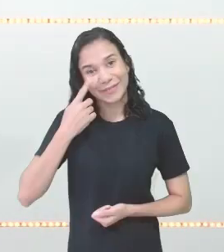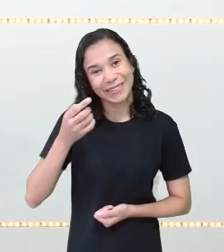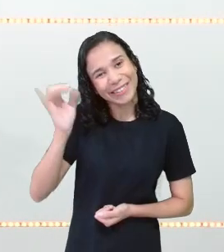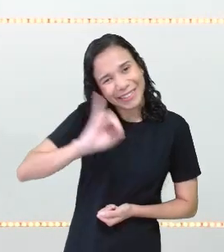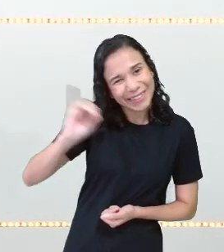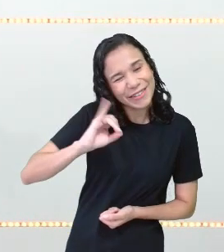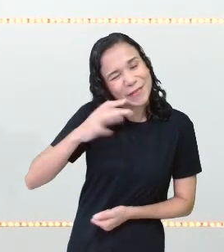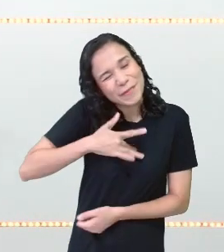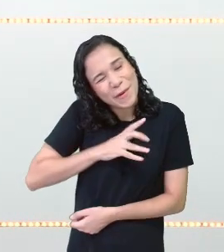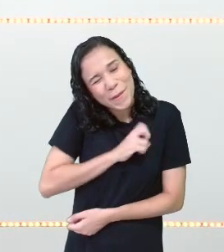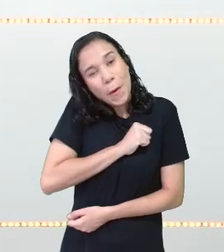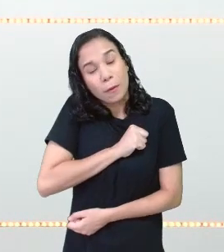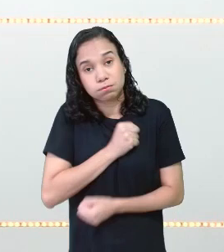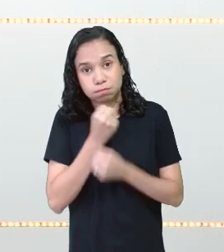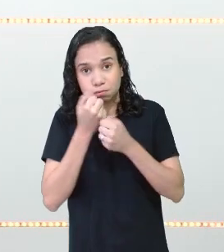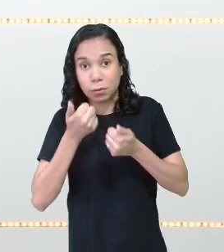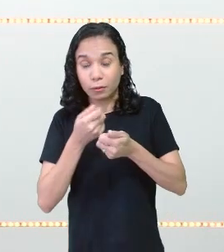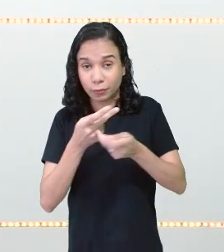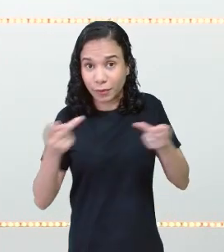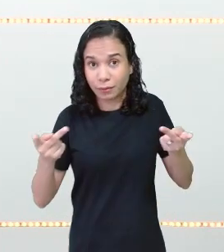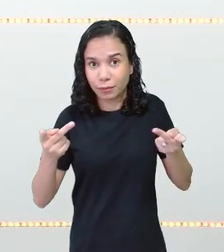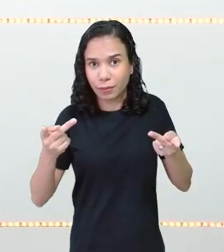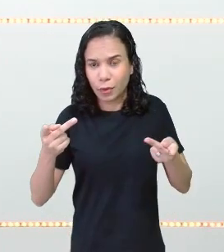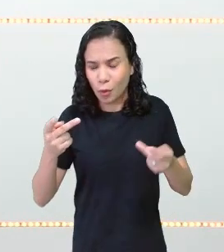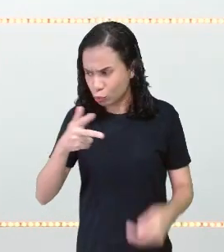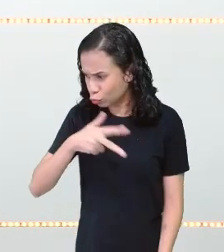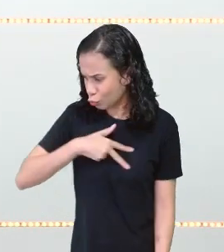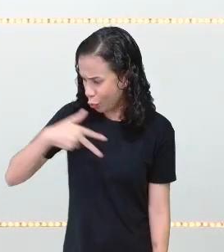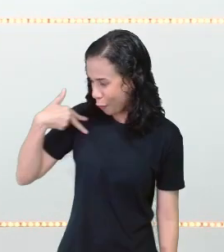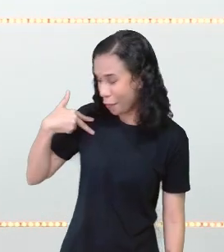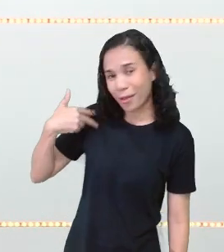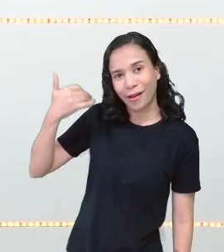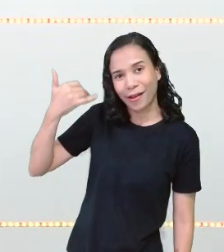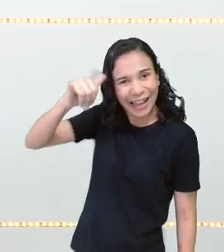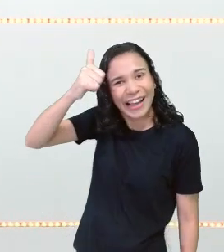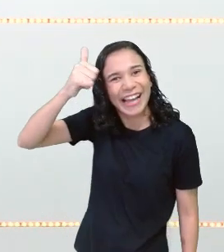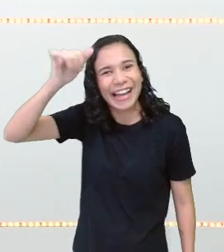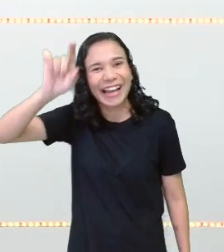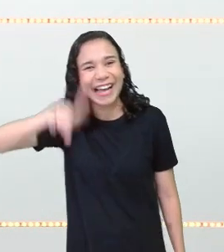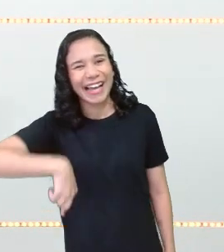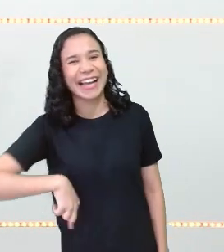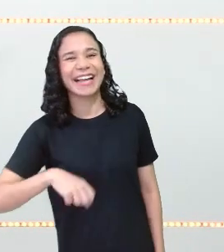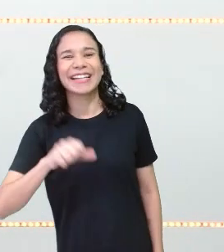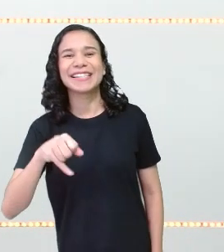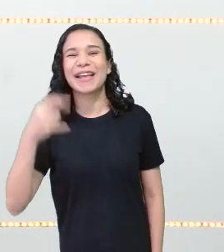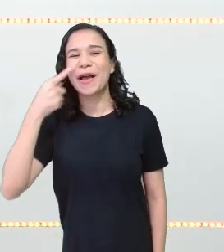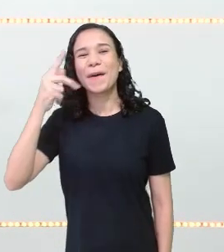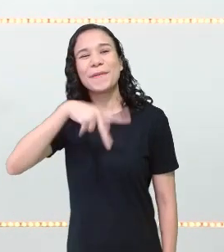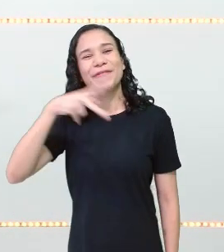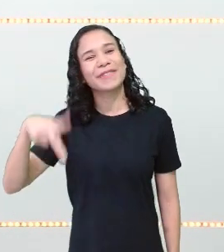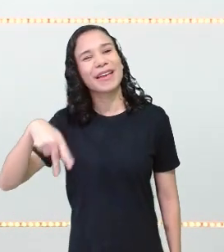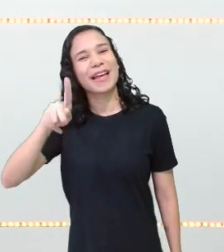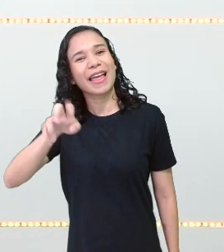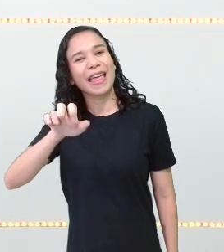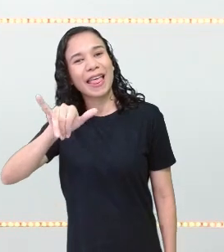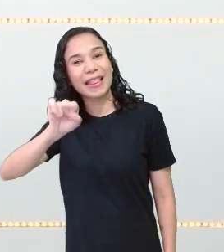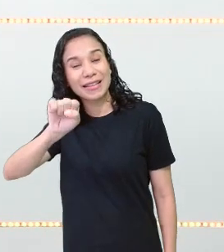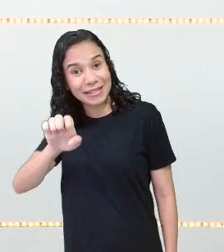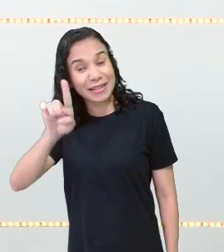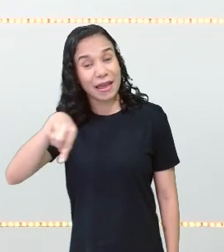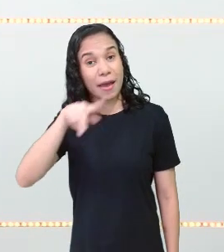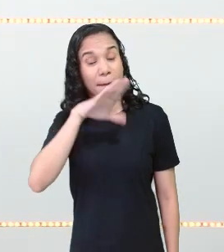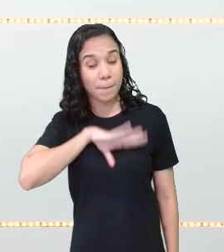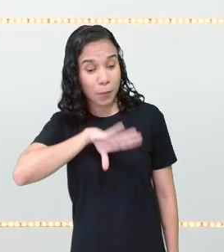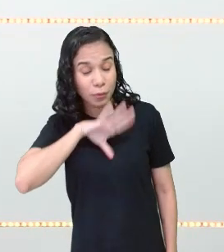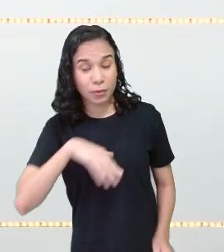Olá, meus amores! Como é que vocês estão? Tá tudo de boa na lagoa? Tudo tranquilo como um esquilo? Sou a professora Casey Marinho, de português